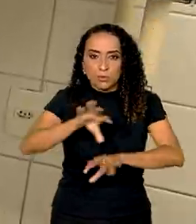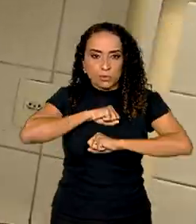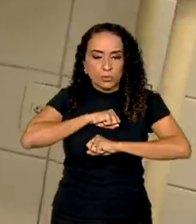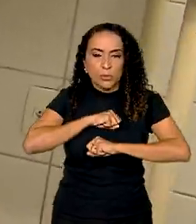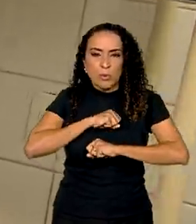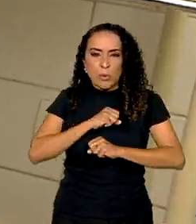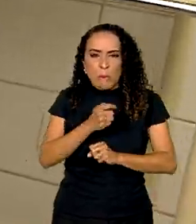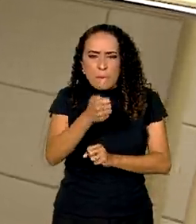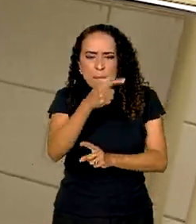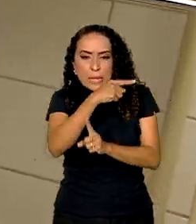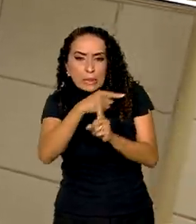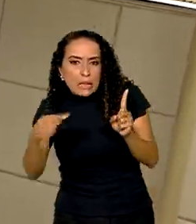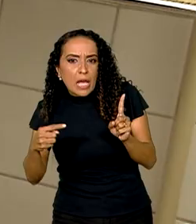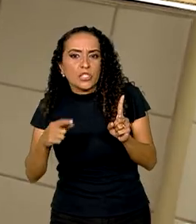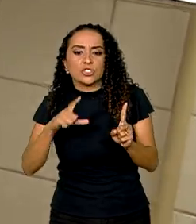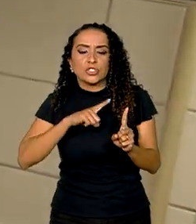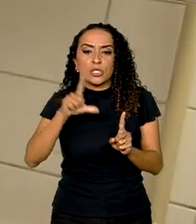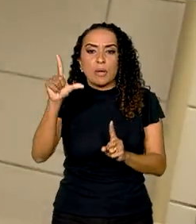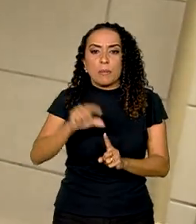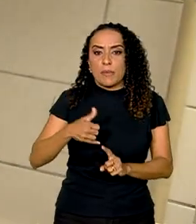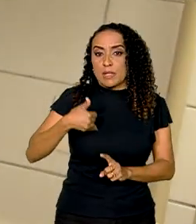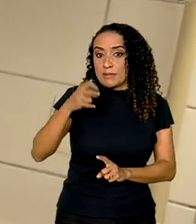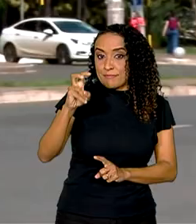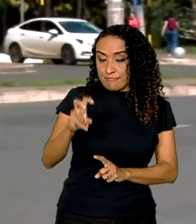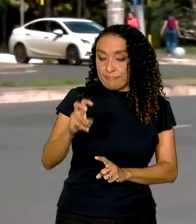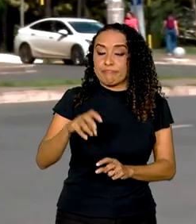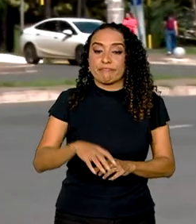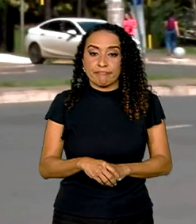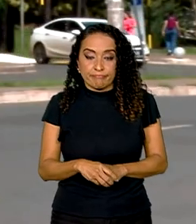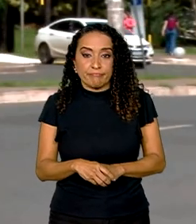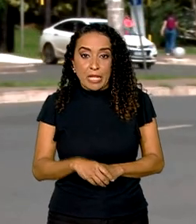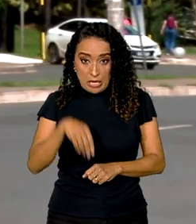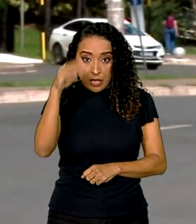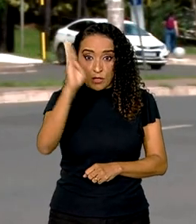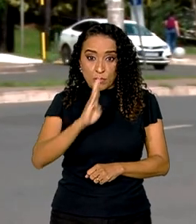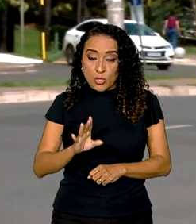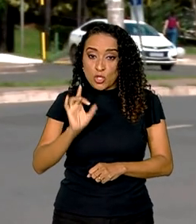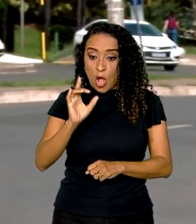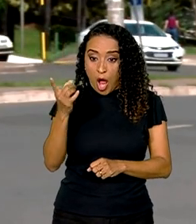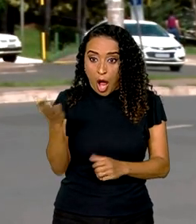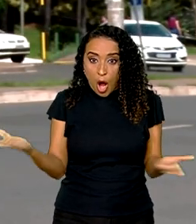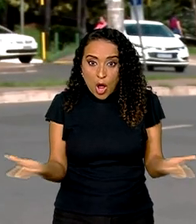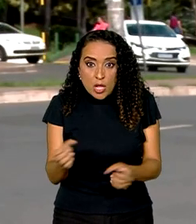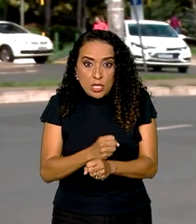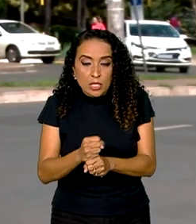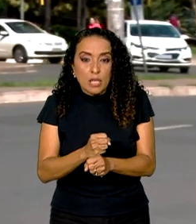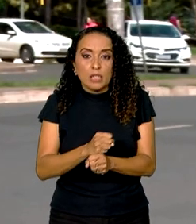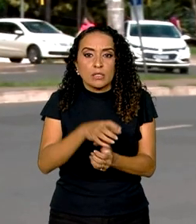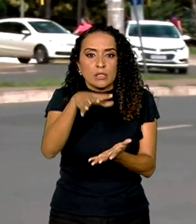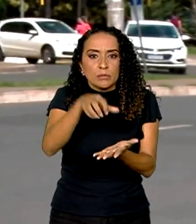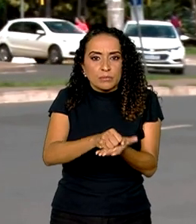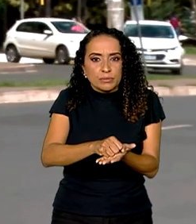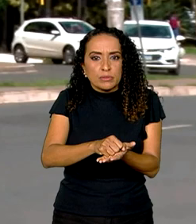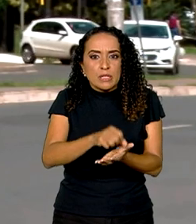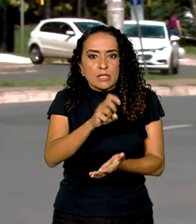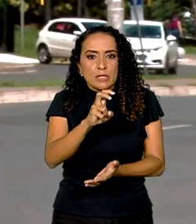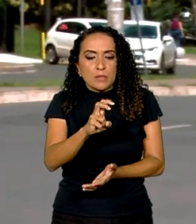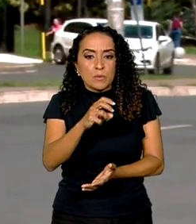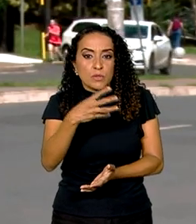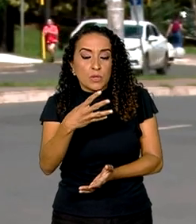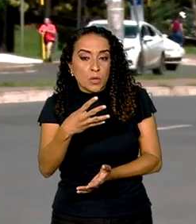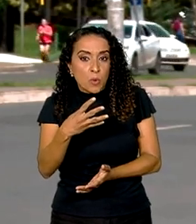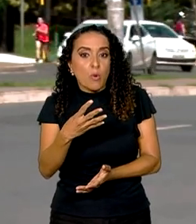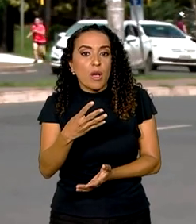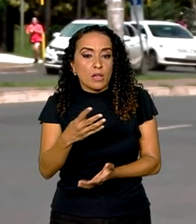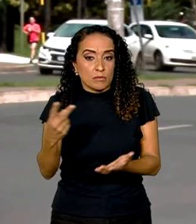quase metade deles tinha menos de 5 anos. No Brasil, só este ano foram notificados 54 casos